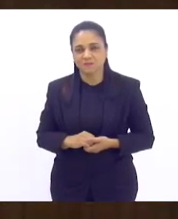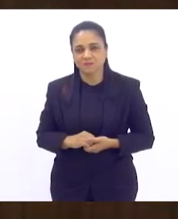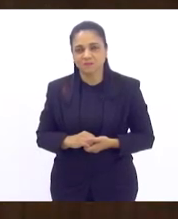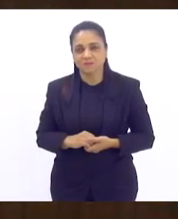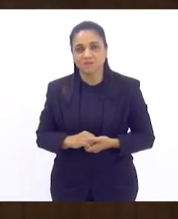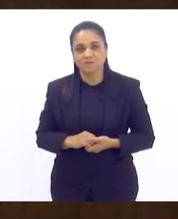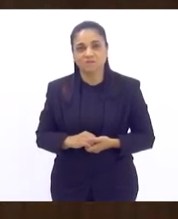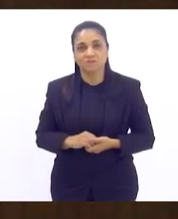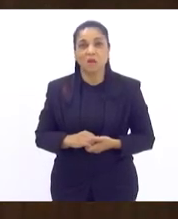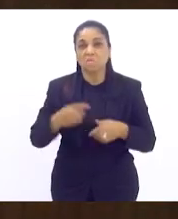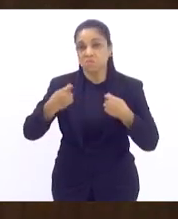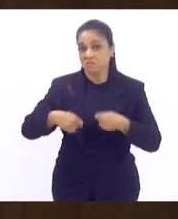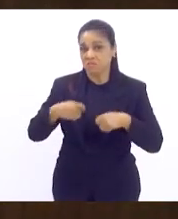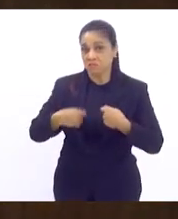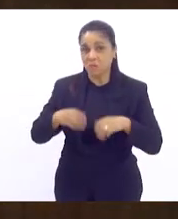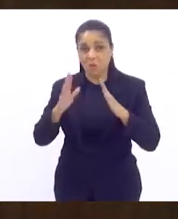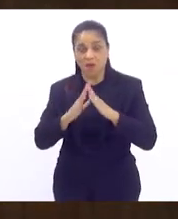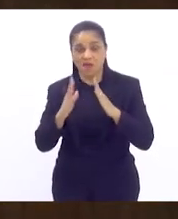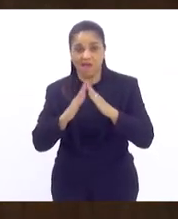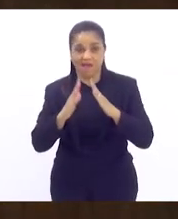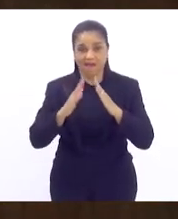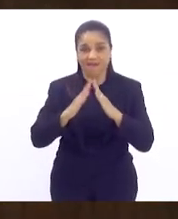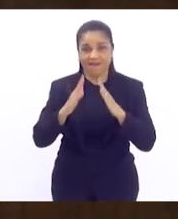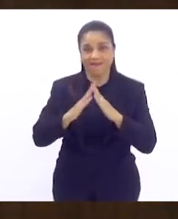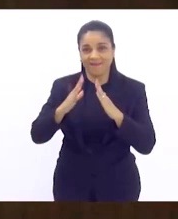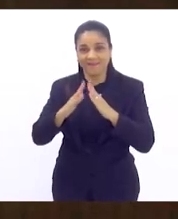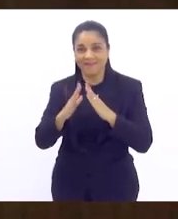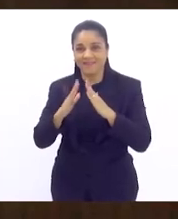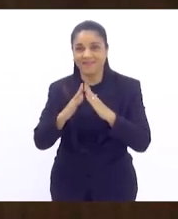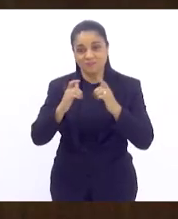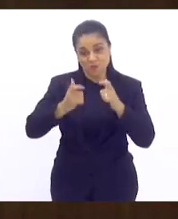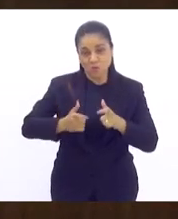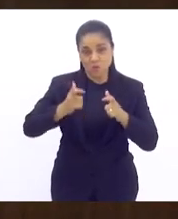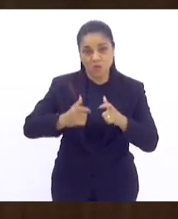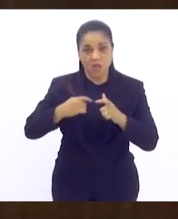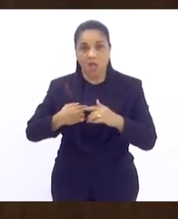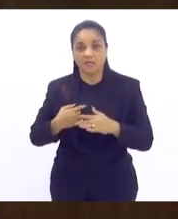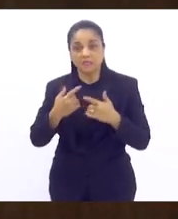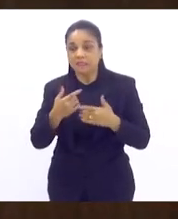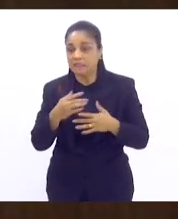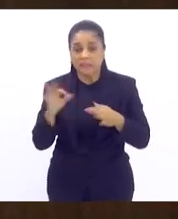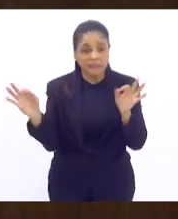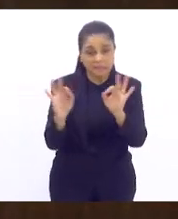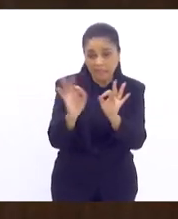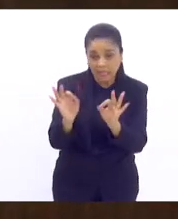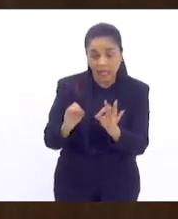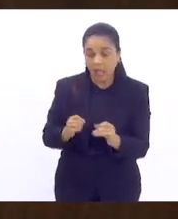Preciso morar Preciso morar no lugar que ninguém me perturba.